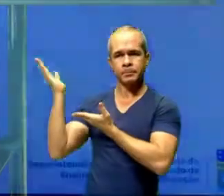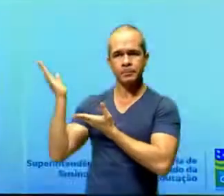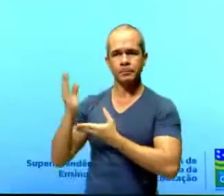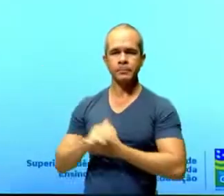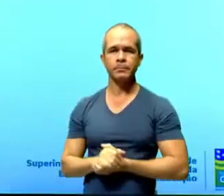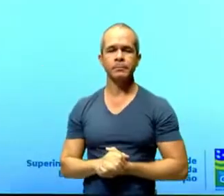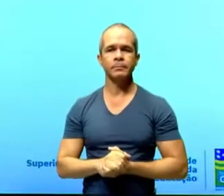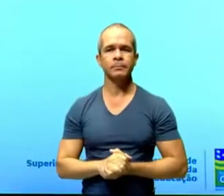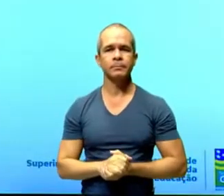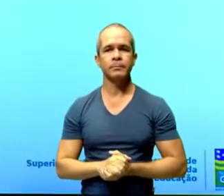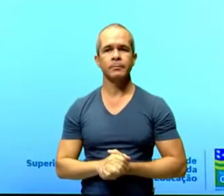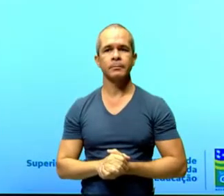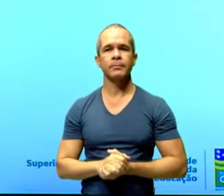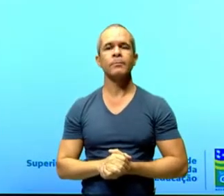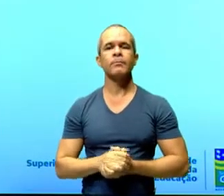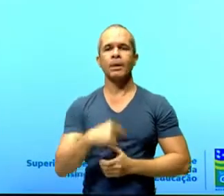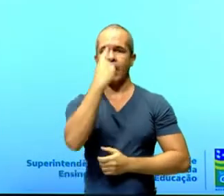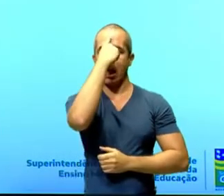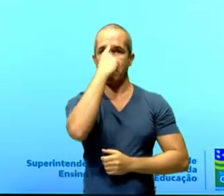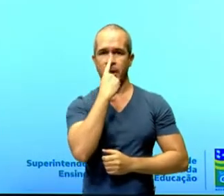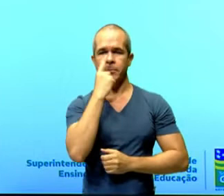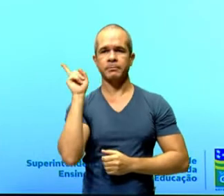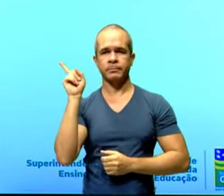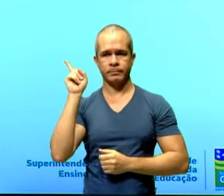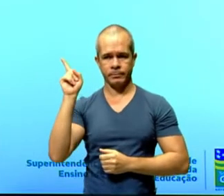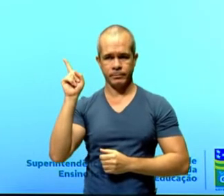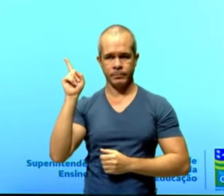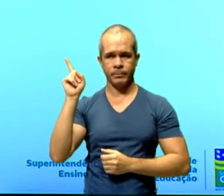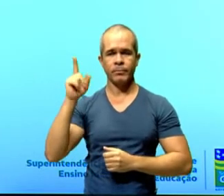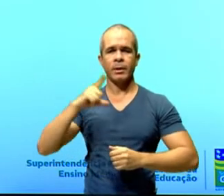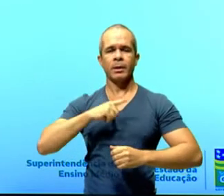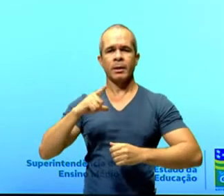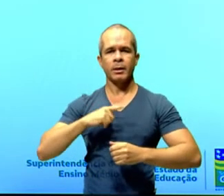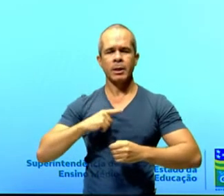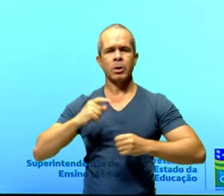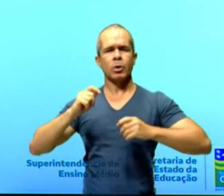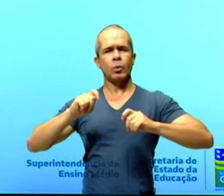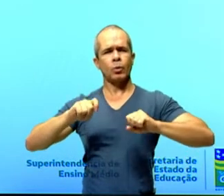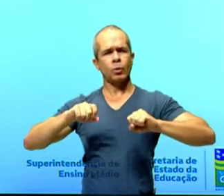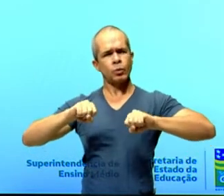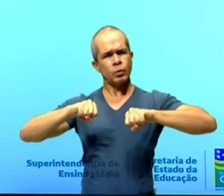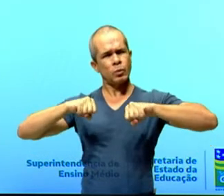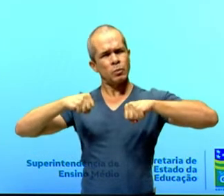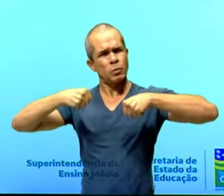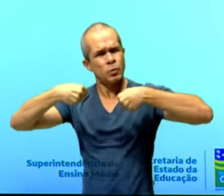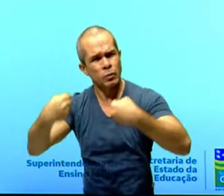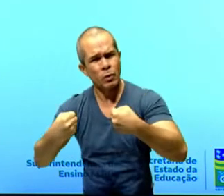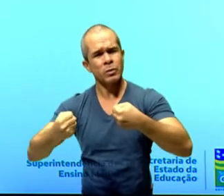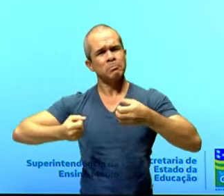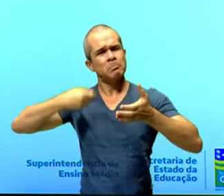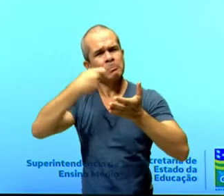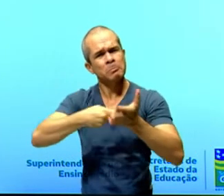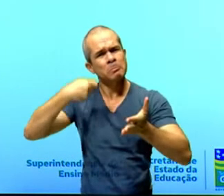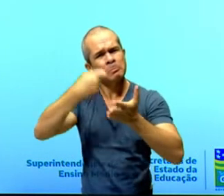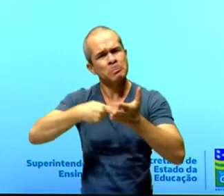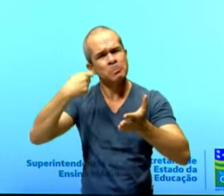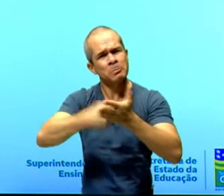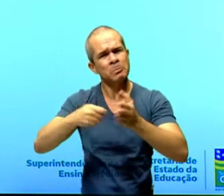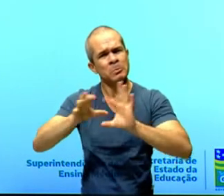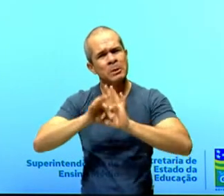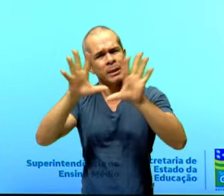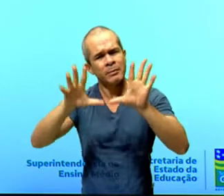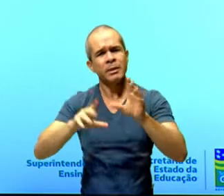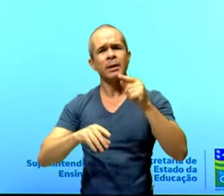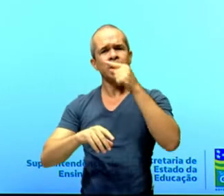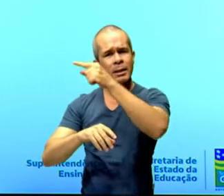Aí você vê o desfecho da luta pela independência na Angola. O principal líder